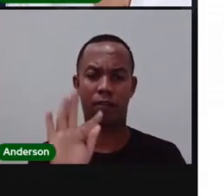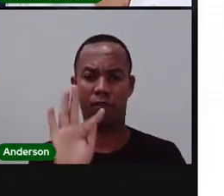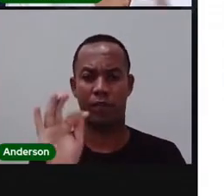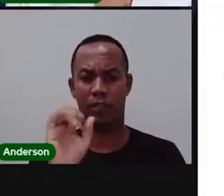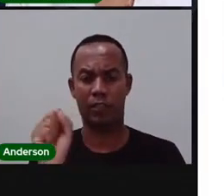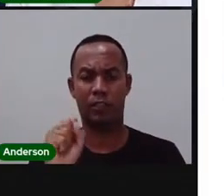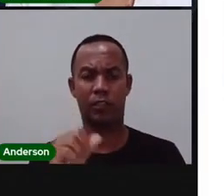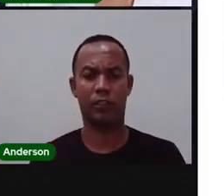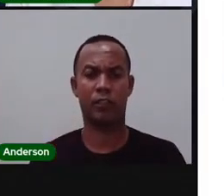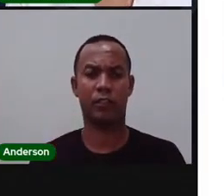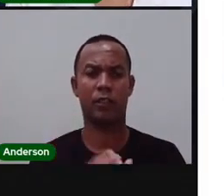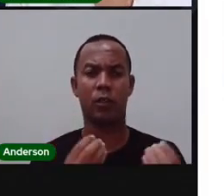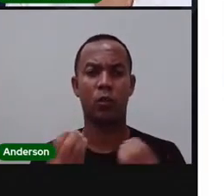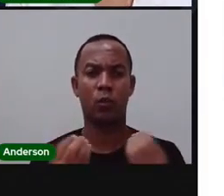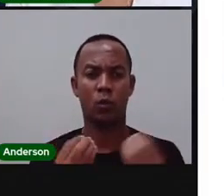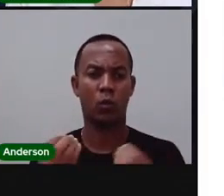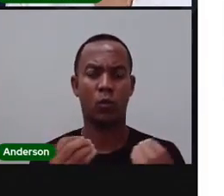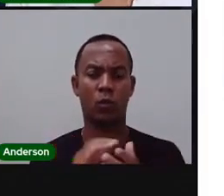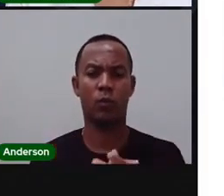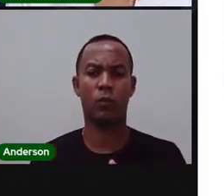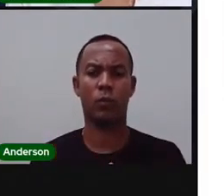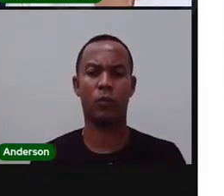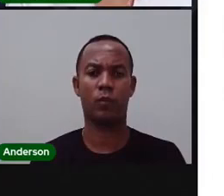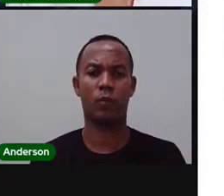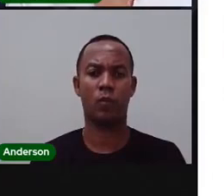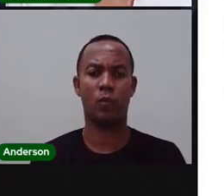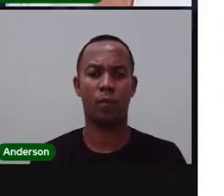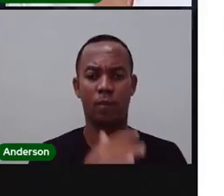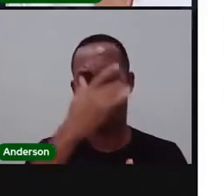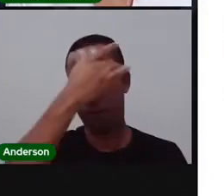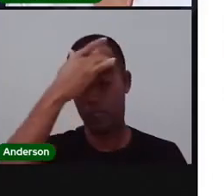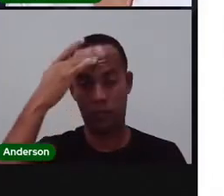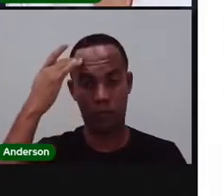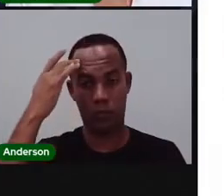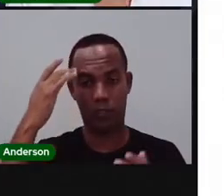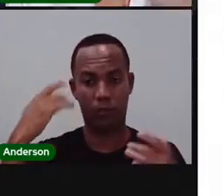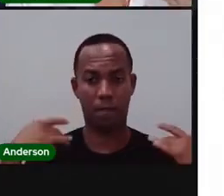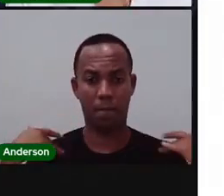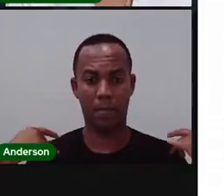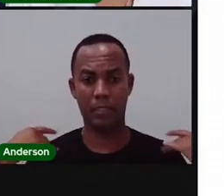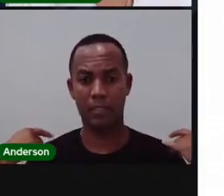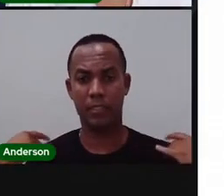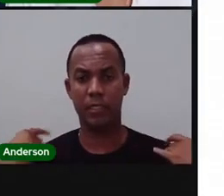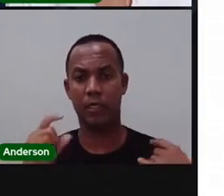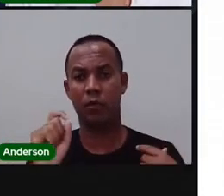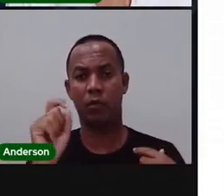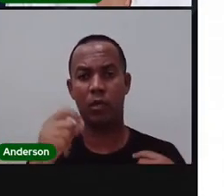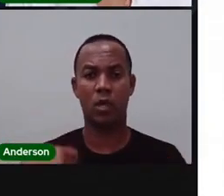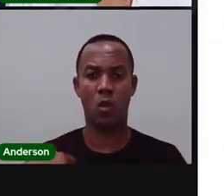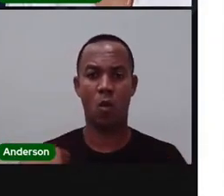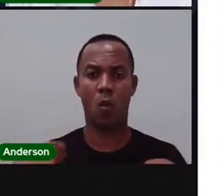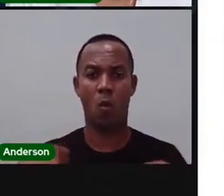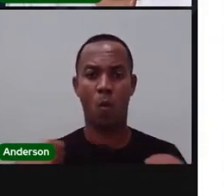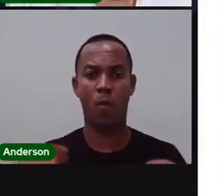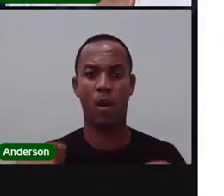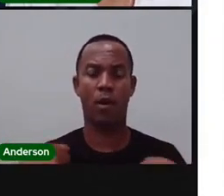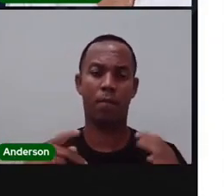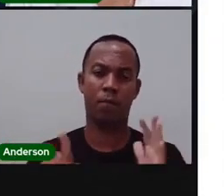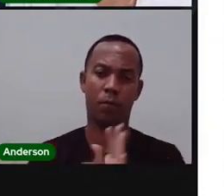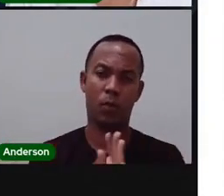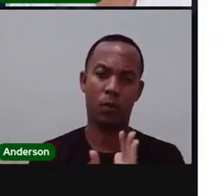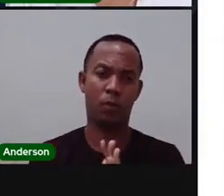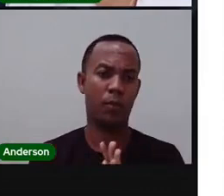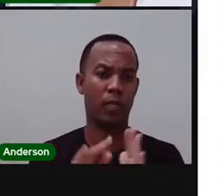vaqueiro é uma espécie de passeio de vaqueiros onde esses vaqueiros eles se vestem, a indumentária deles, a roupa deles